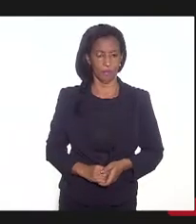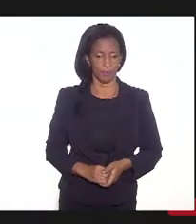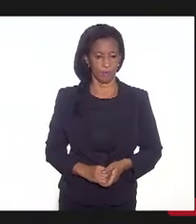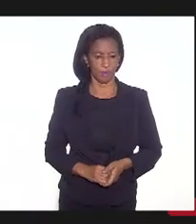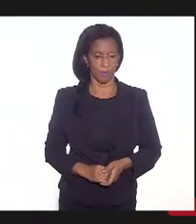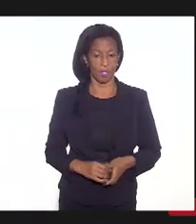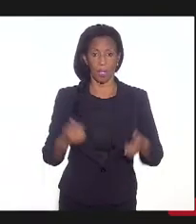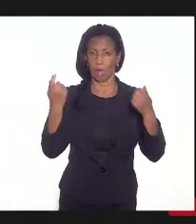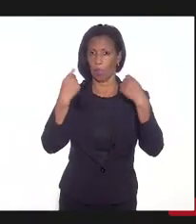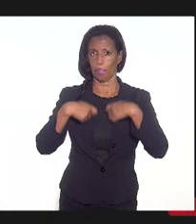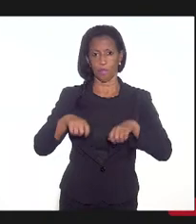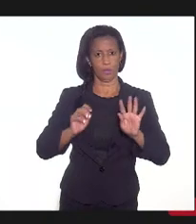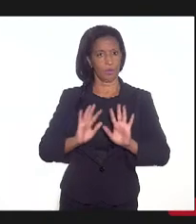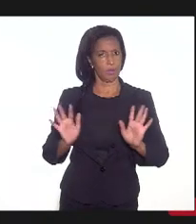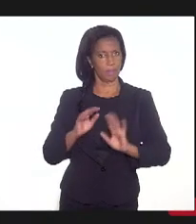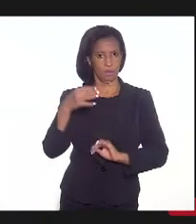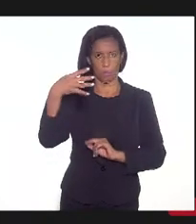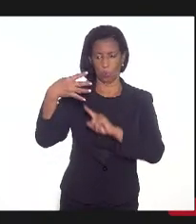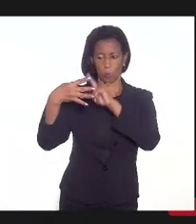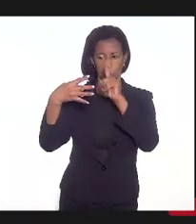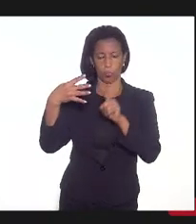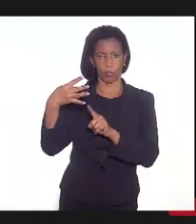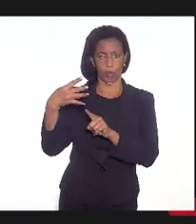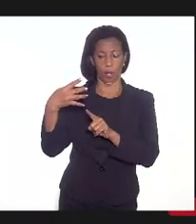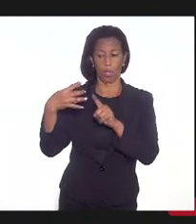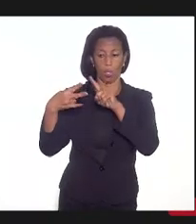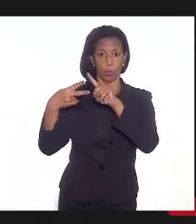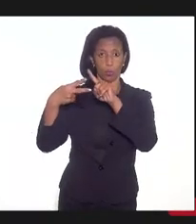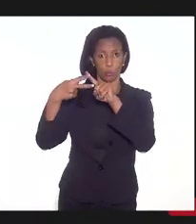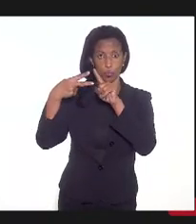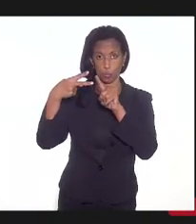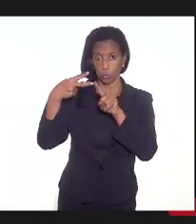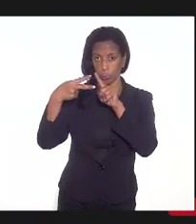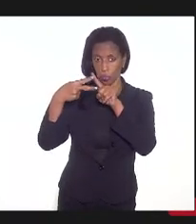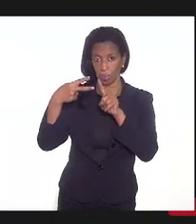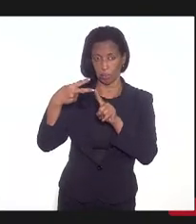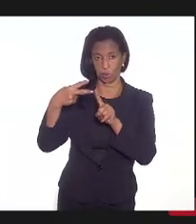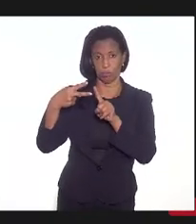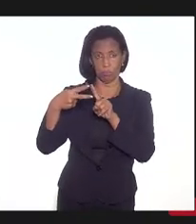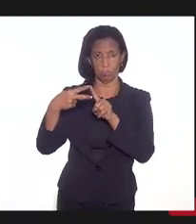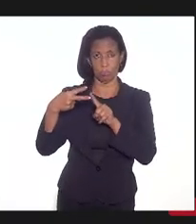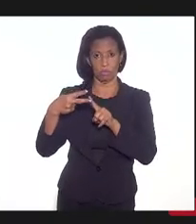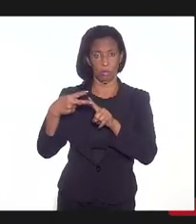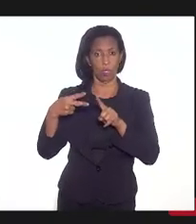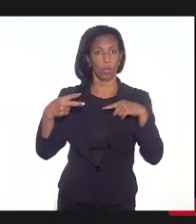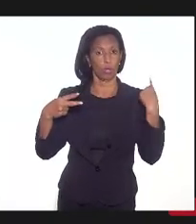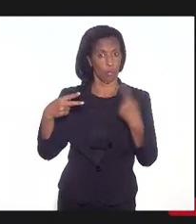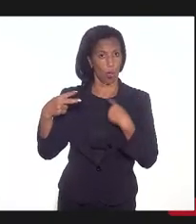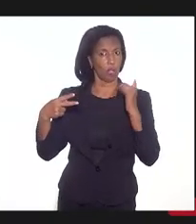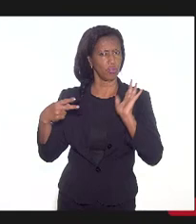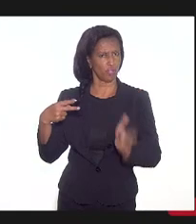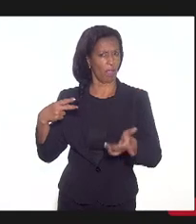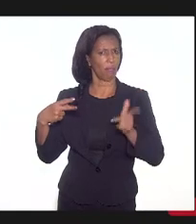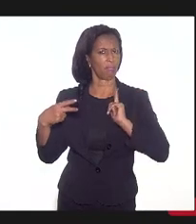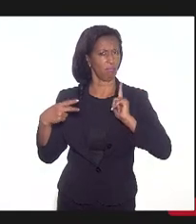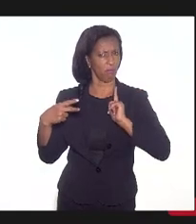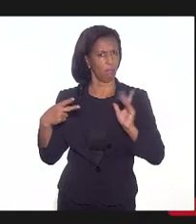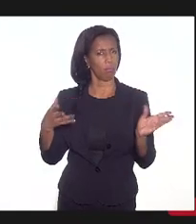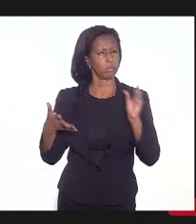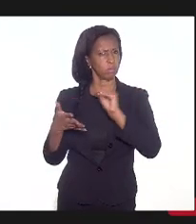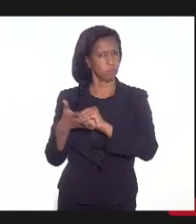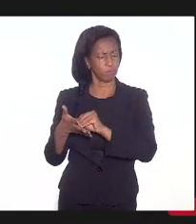não precisa das quatro. Duas delas nós já temos hoje implementadas,